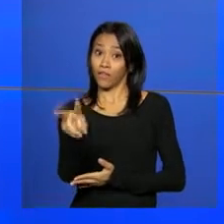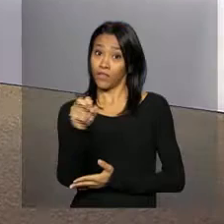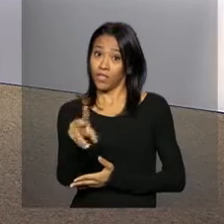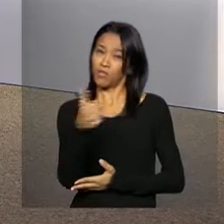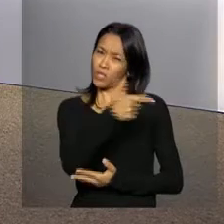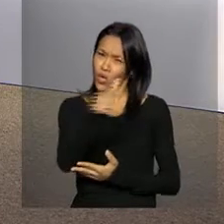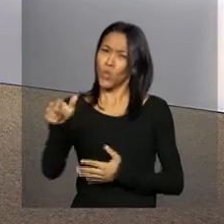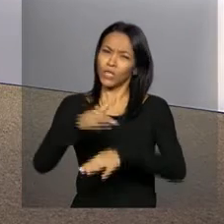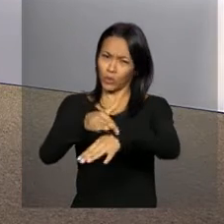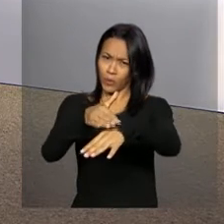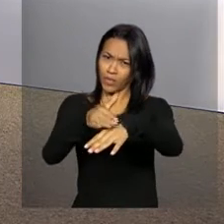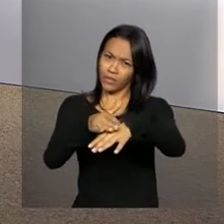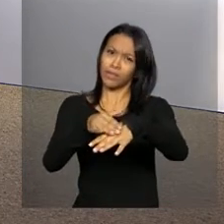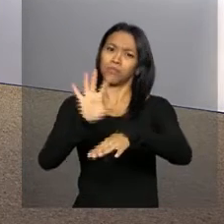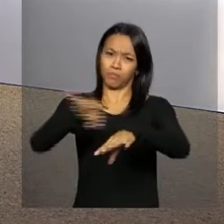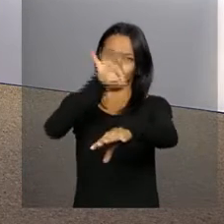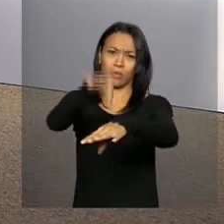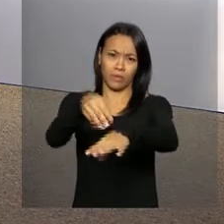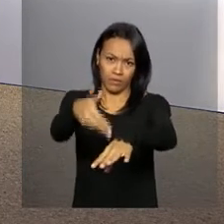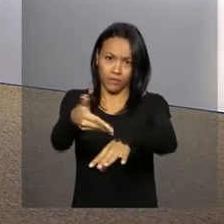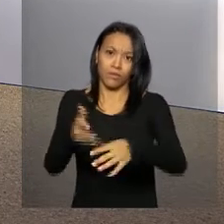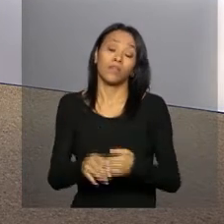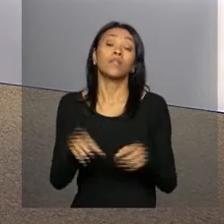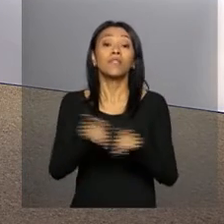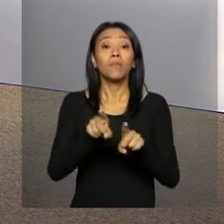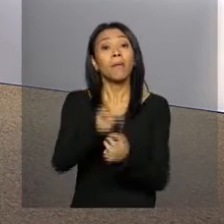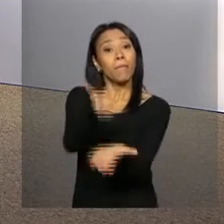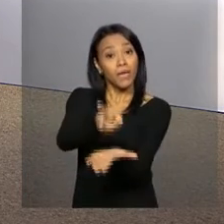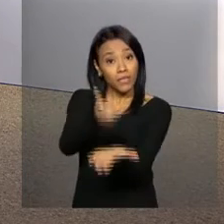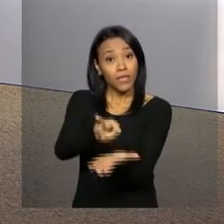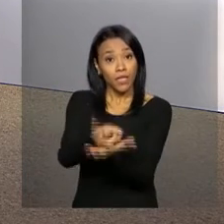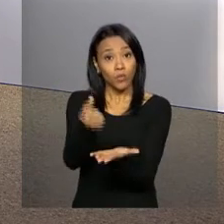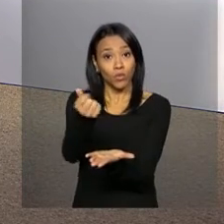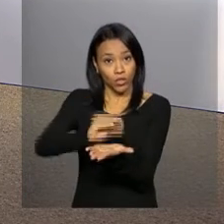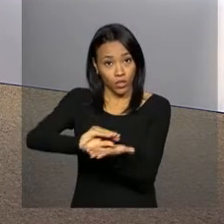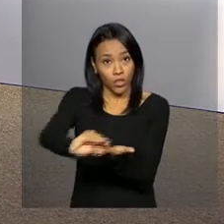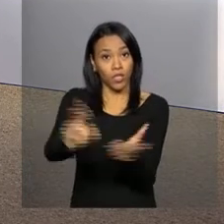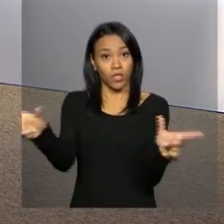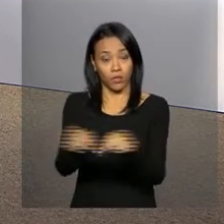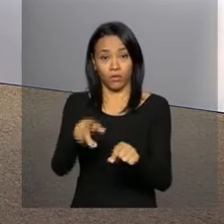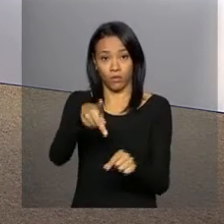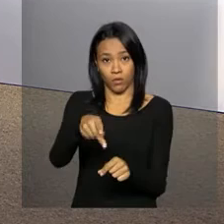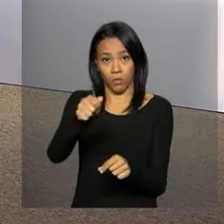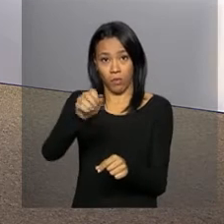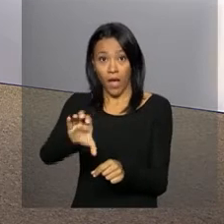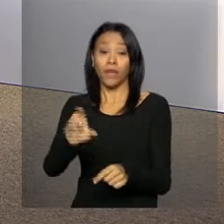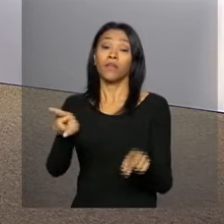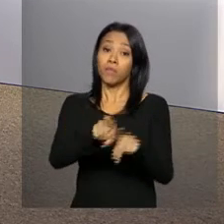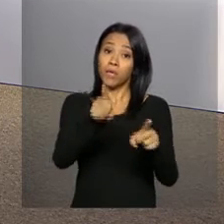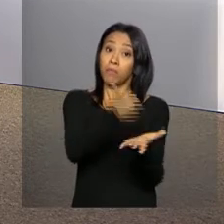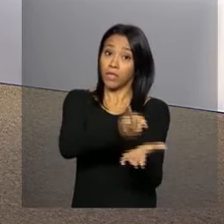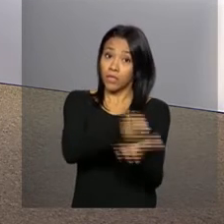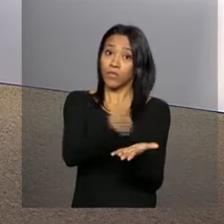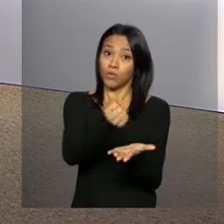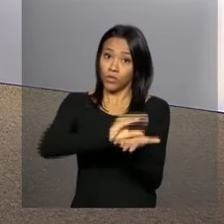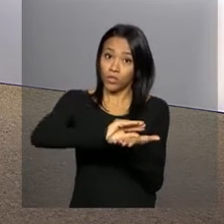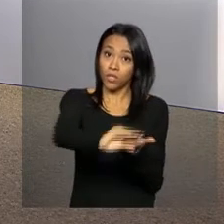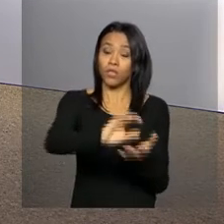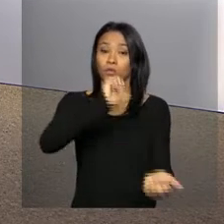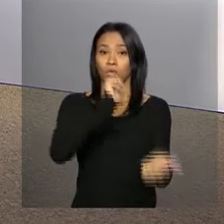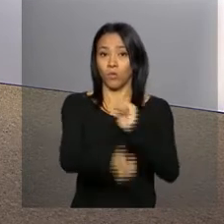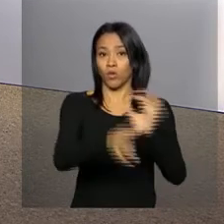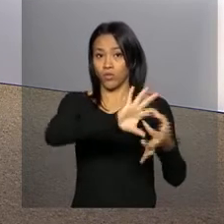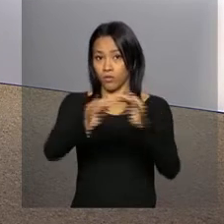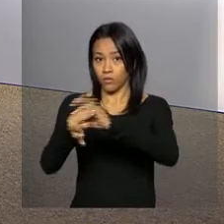aegypti. Também estão mantidos os recursos do Programa de Aceleração do Crescimento e dos Jogos Olímpicos e Paralímpicos do Rio de